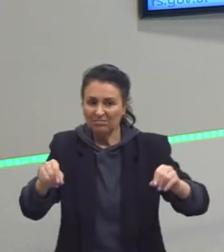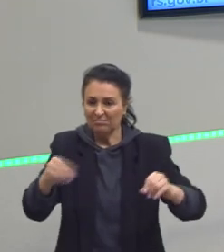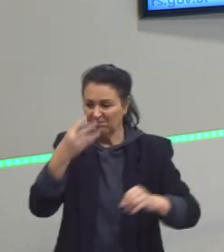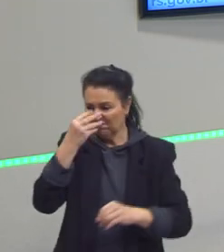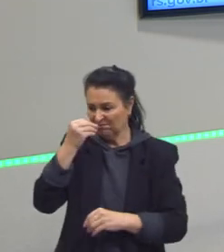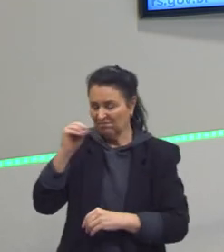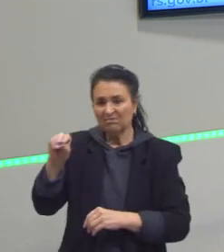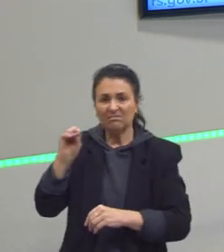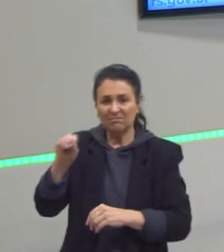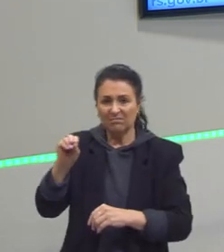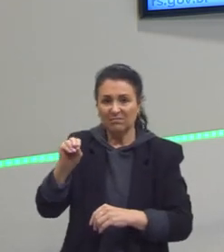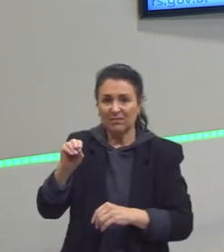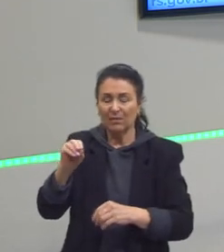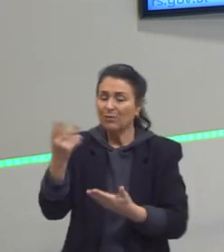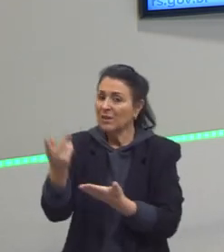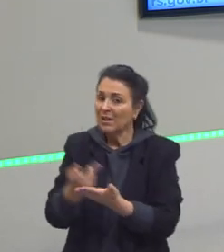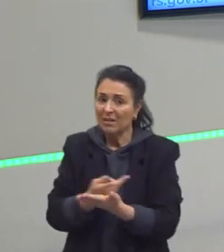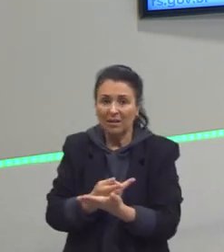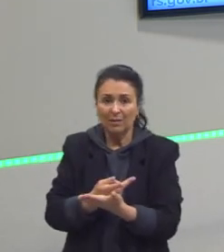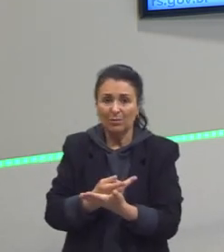também foi um erro na história brasileira.